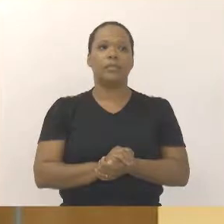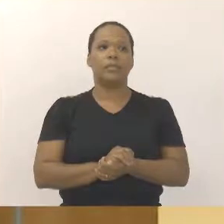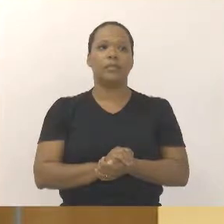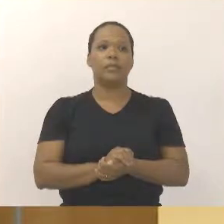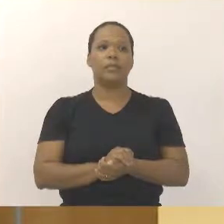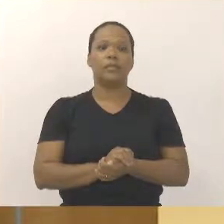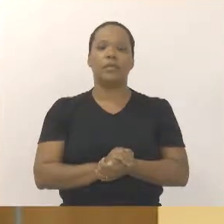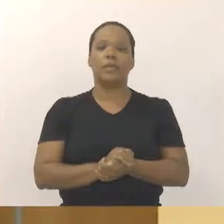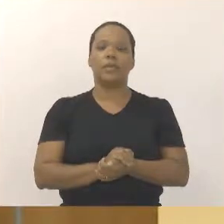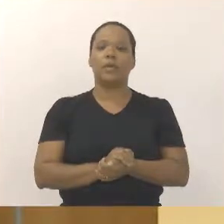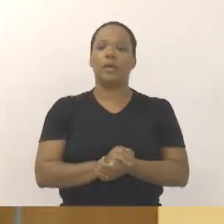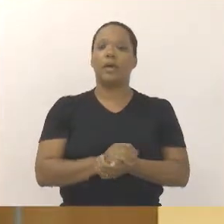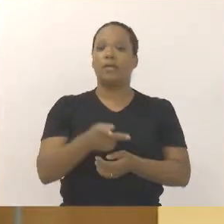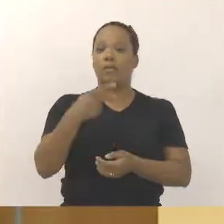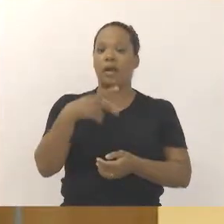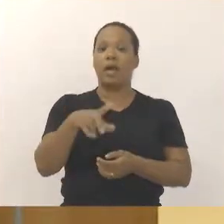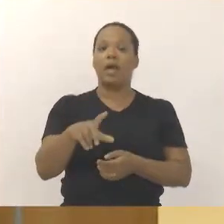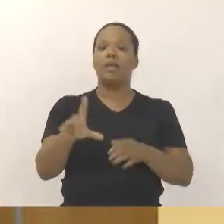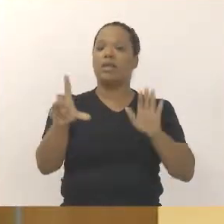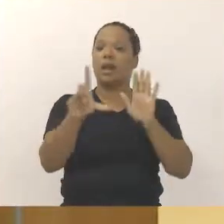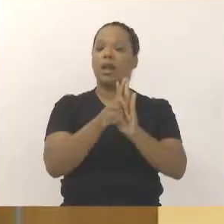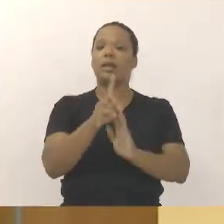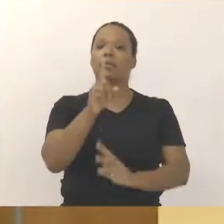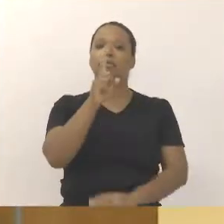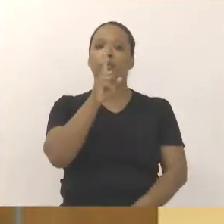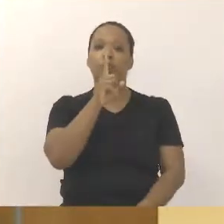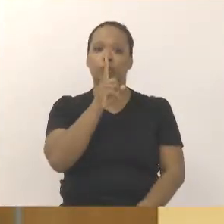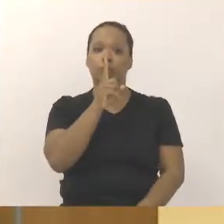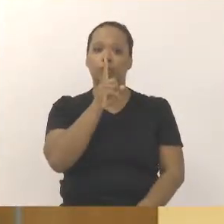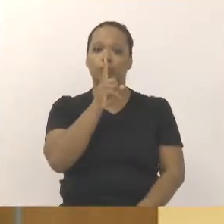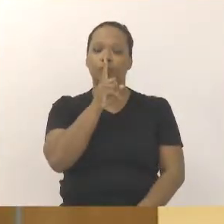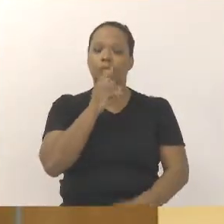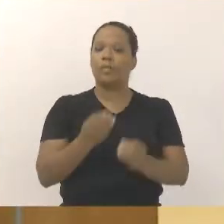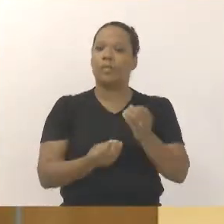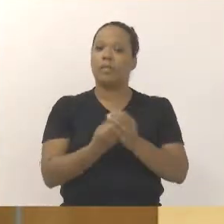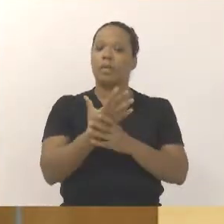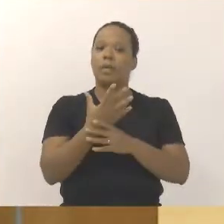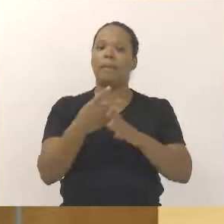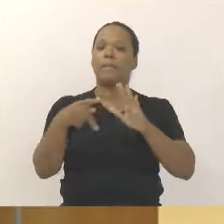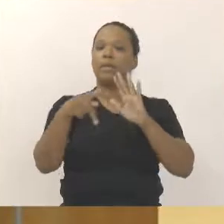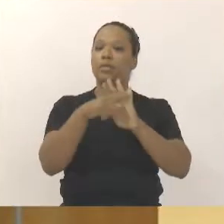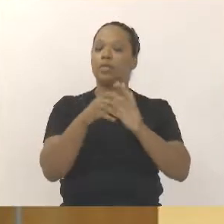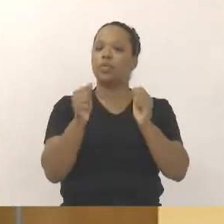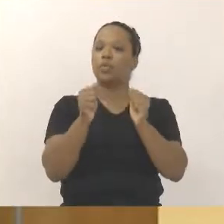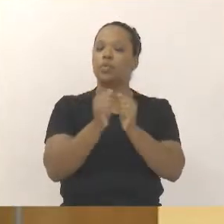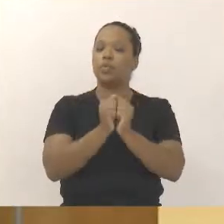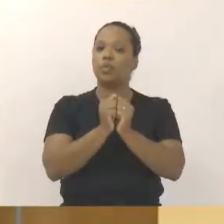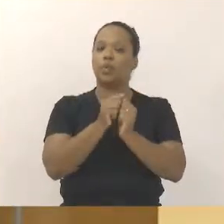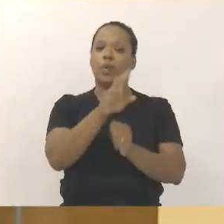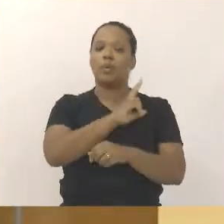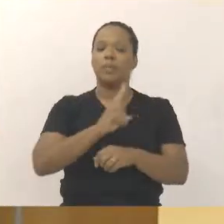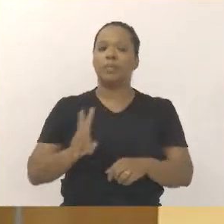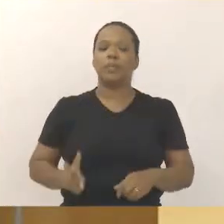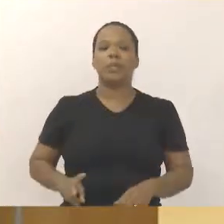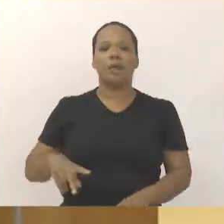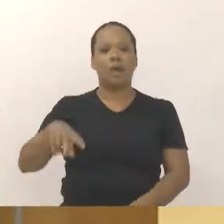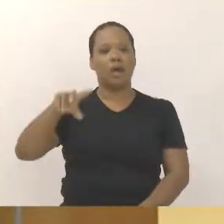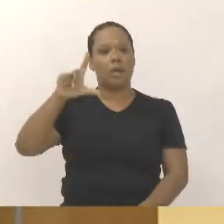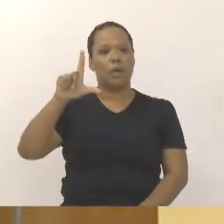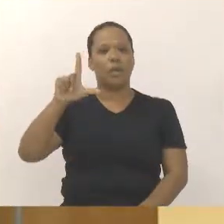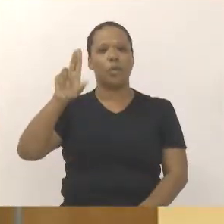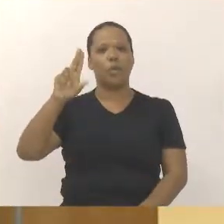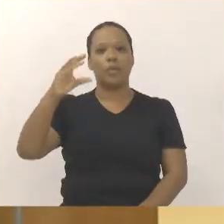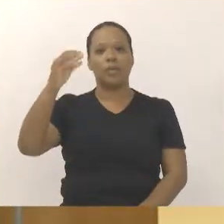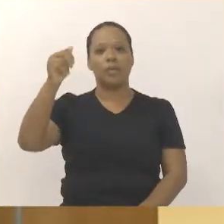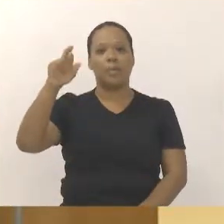lei do silêncio, a lei que aqui eu fiz um projeto, juntamente com a vereadora Lucimar Pulsiano, o doutor Rodrigo Salamão, e